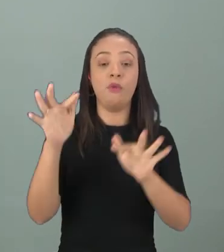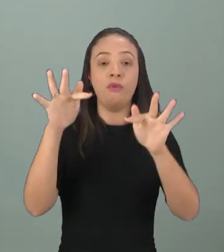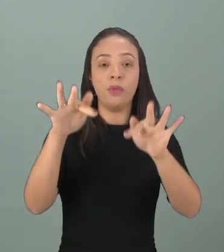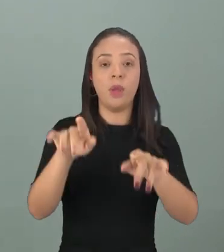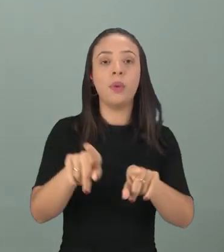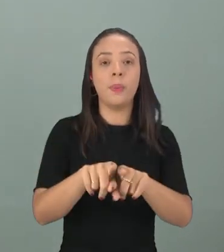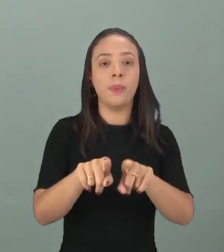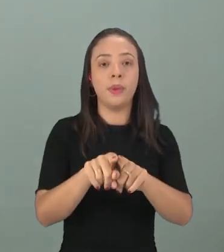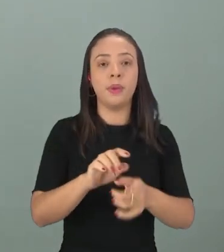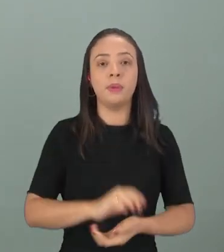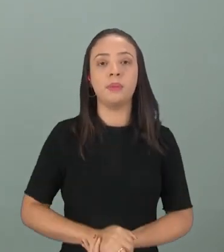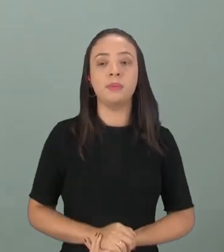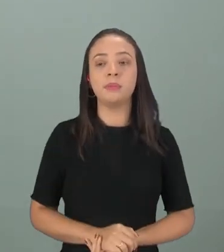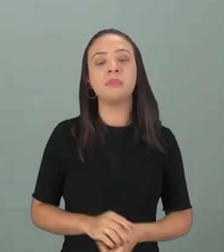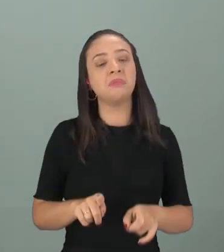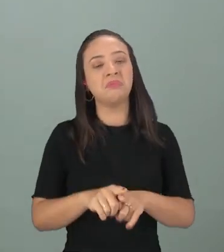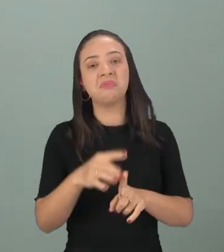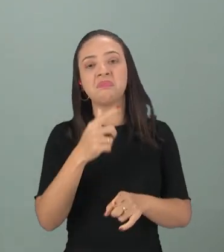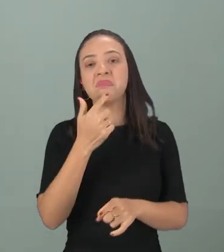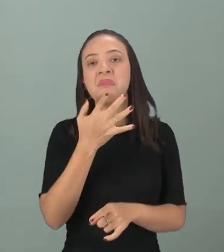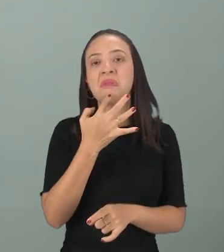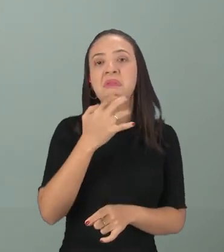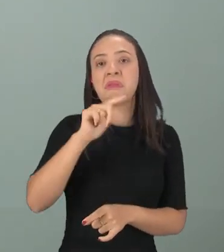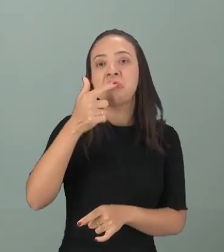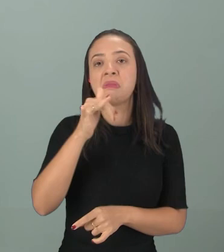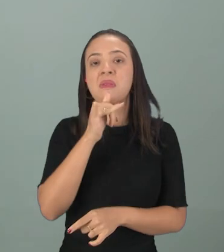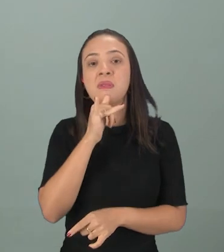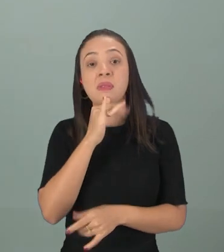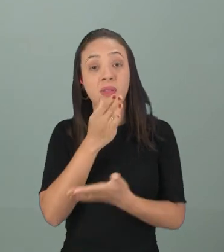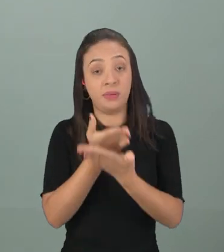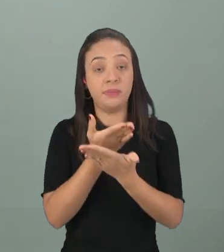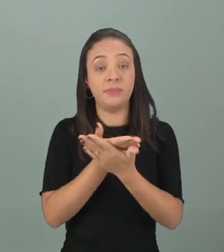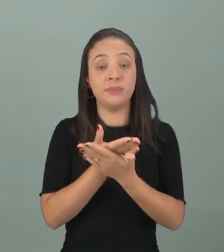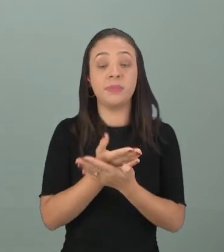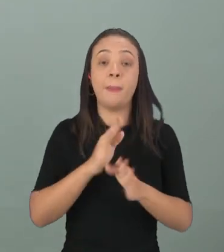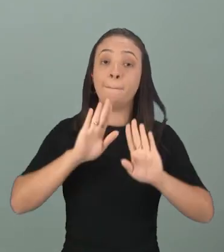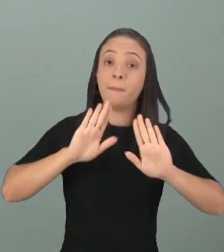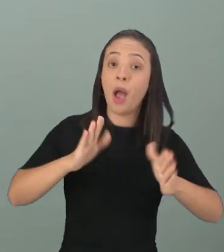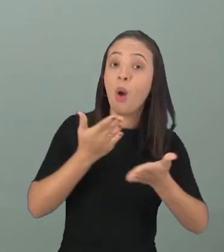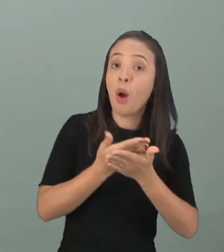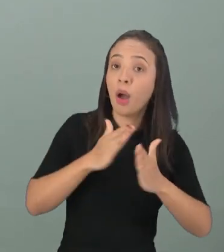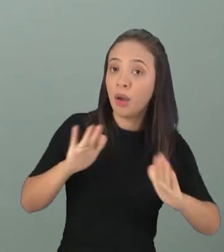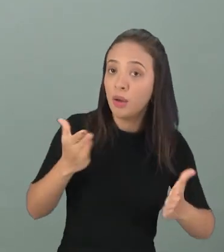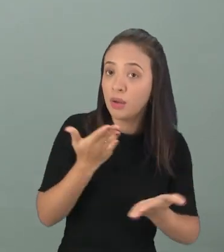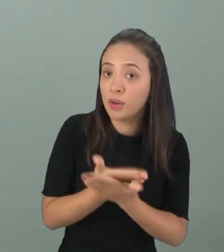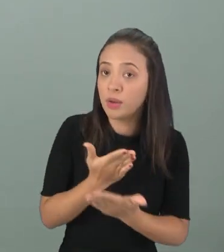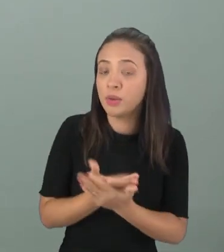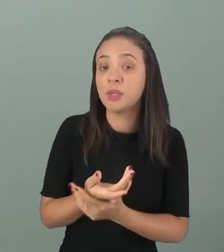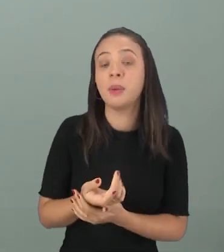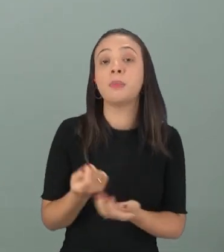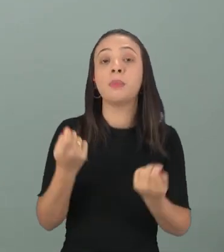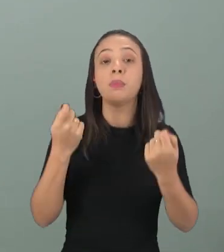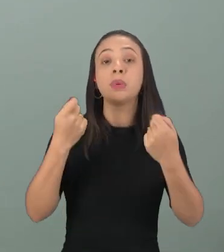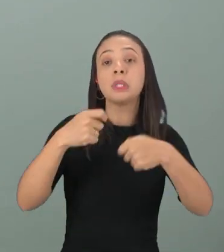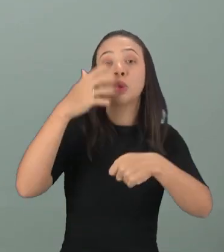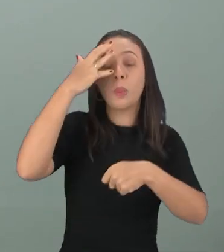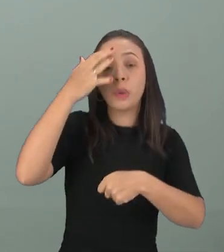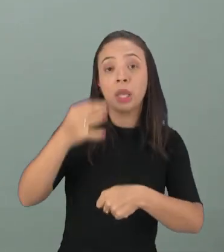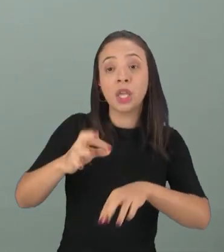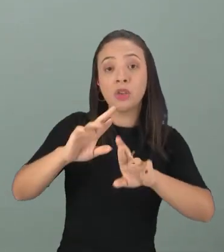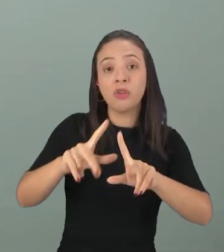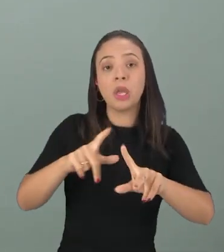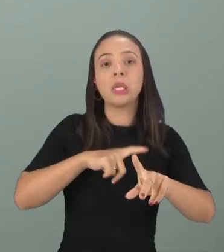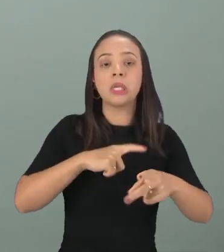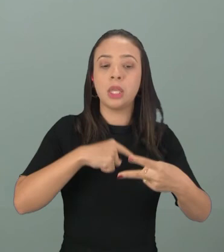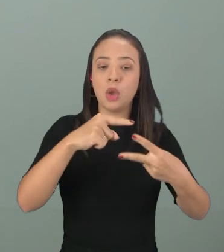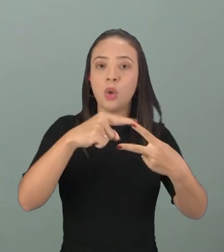finalzinho também. A gente vai ver outros exemplos em nossas aulas, tá bom? Por hoje, é só. Para a gente ter ideia diferente do substantivo próprio